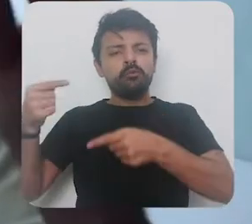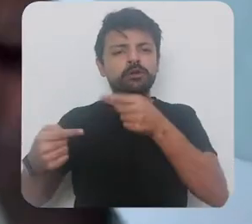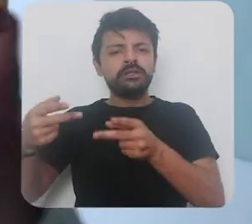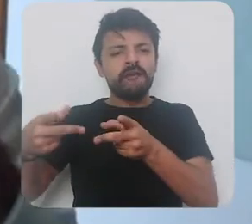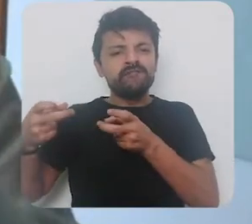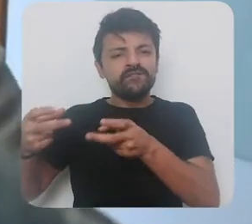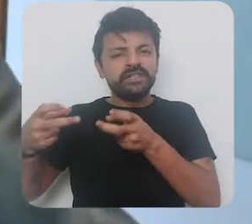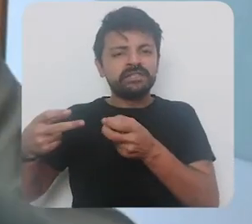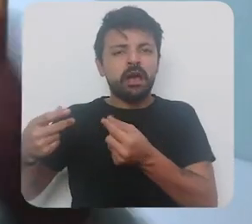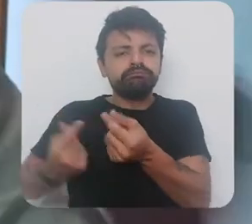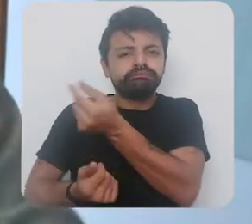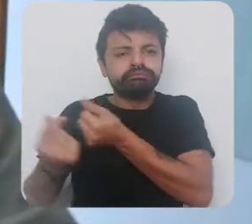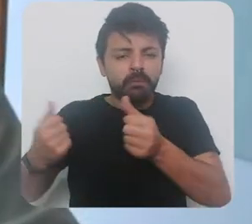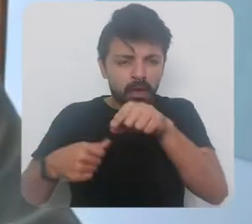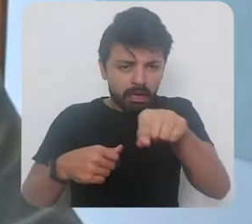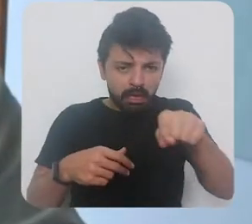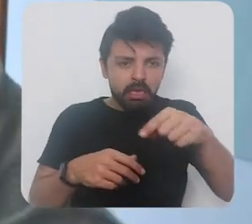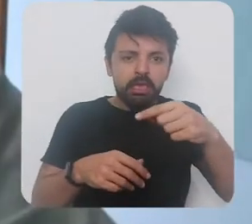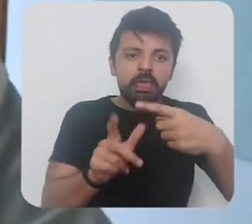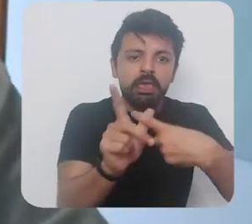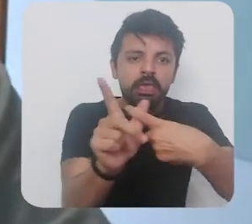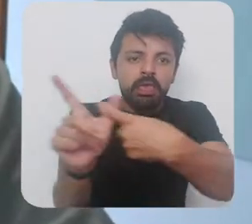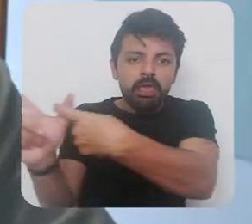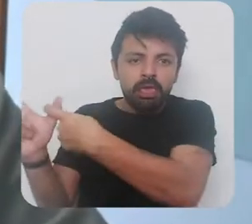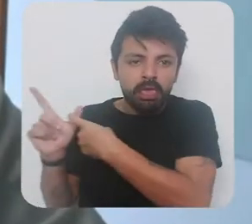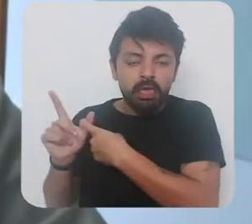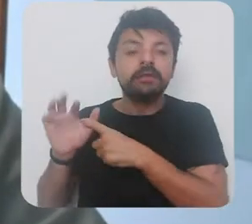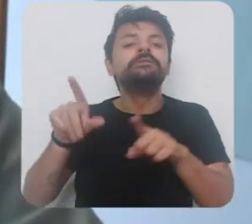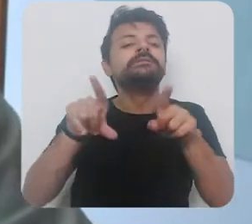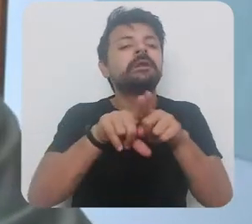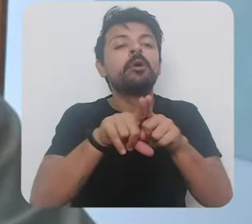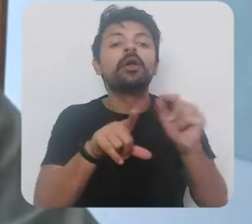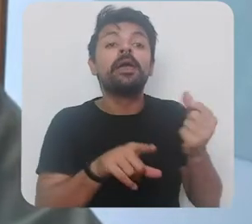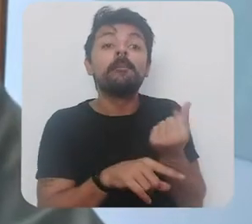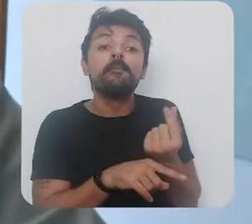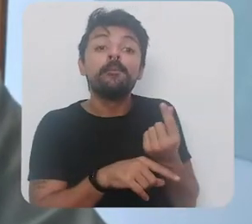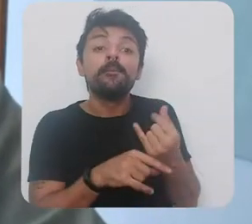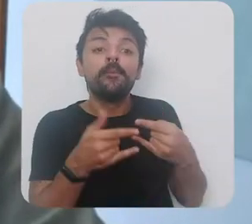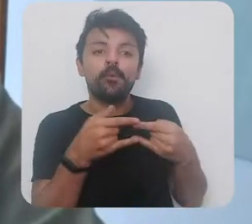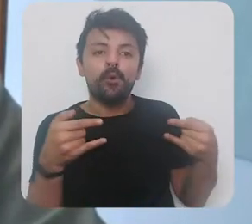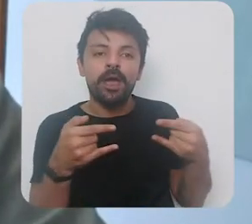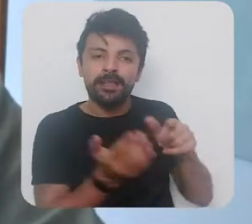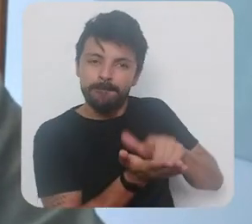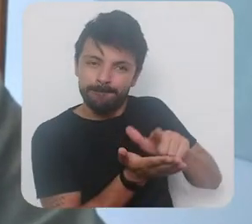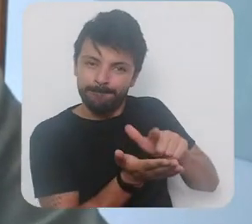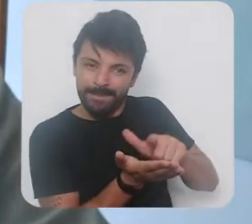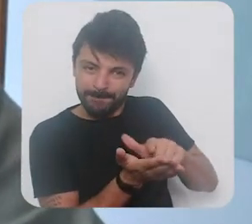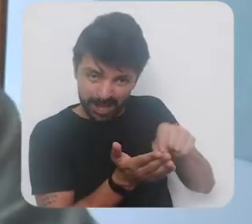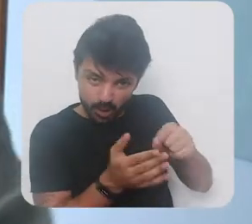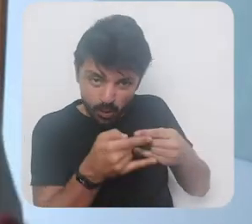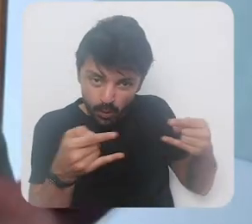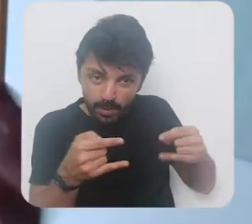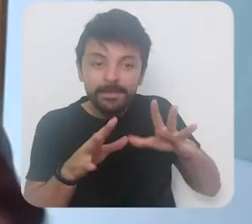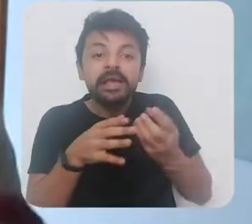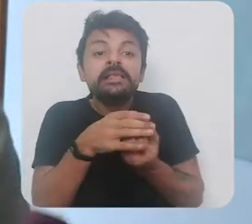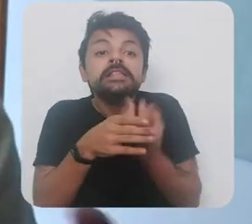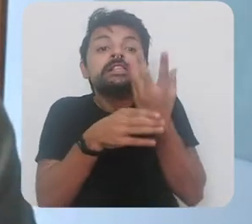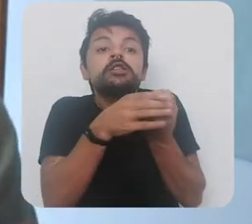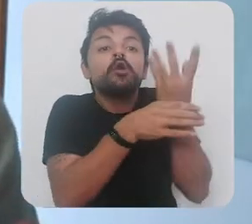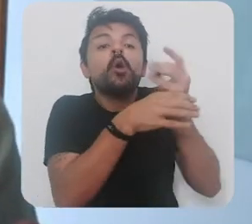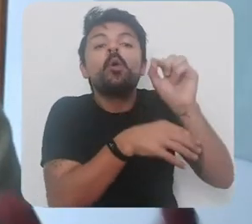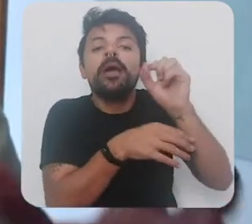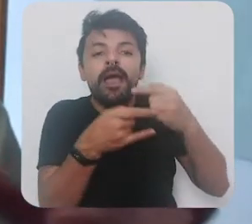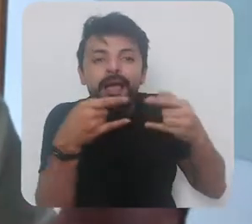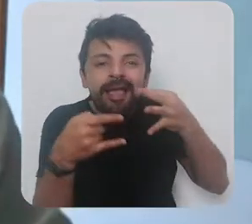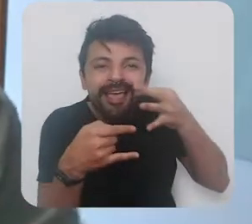de política fiscal por meio de endividamento também foi feito uma vasta emissão de moeda não no sentido de papel moeda